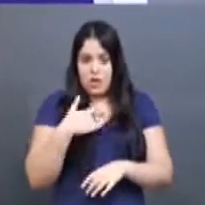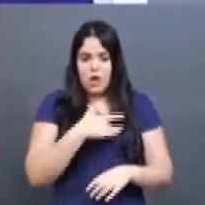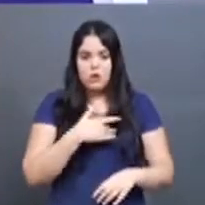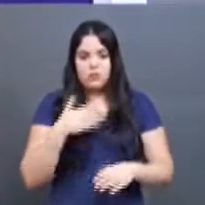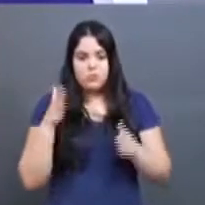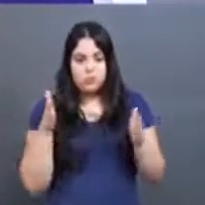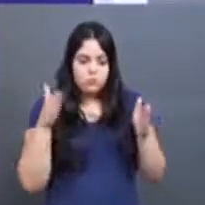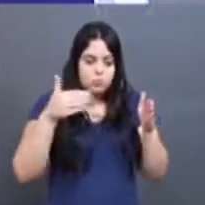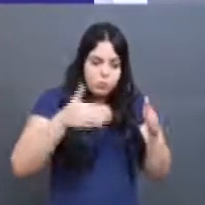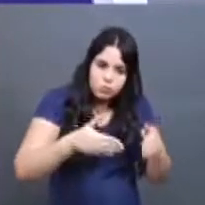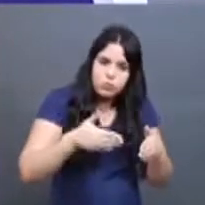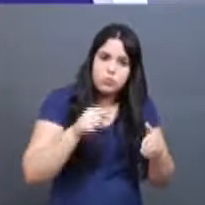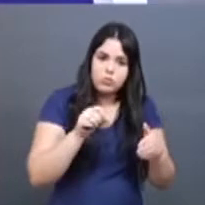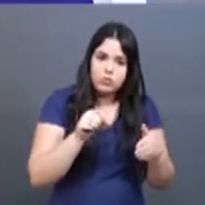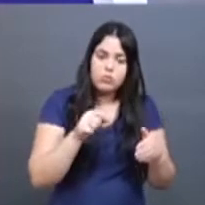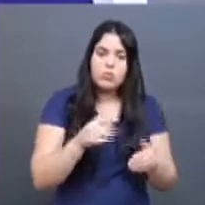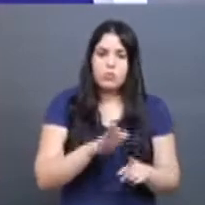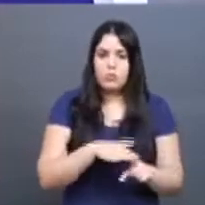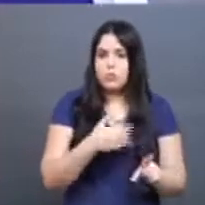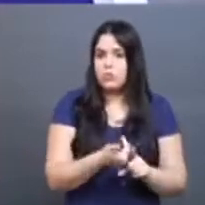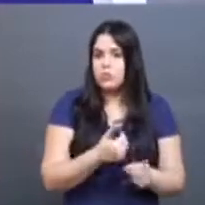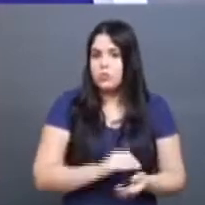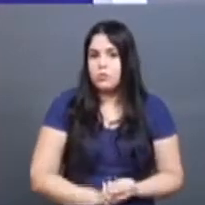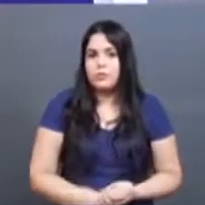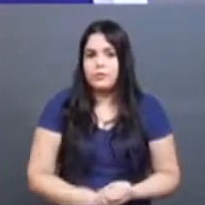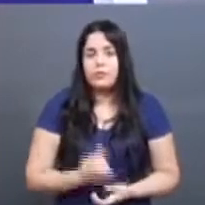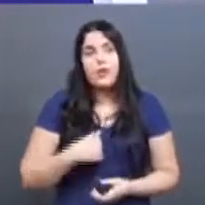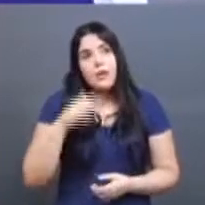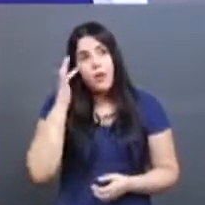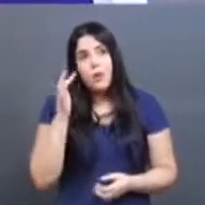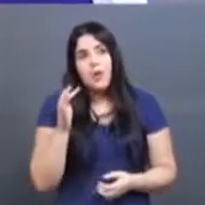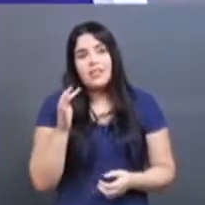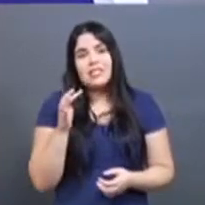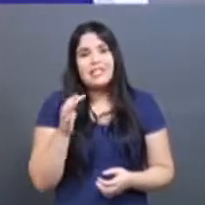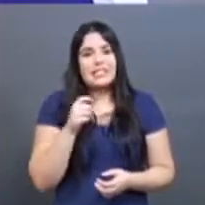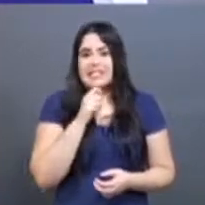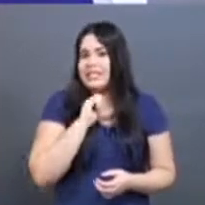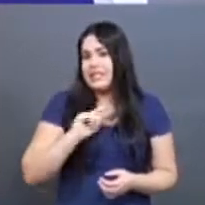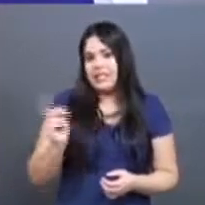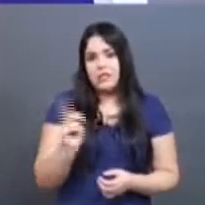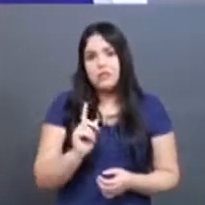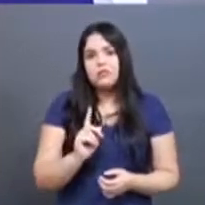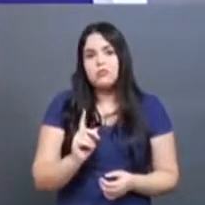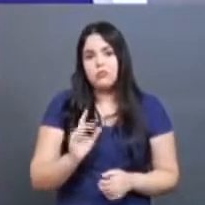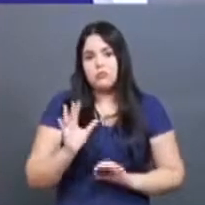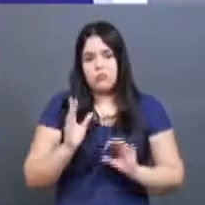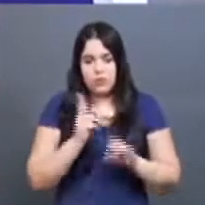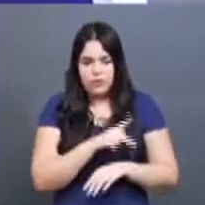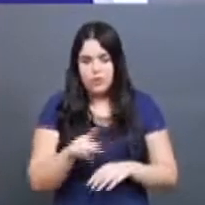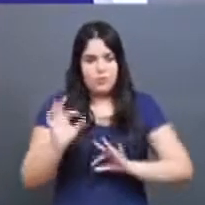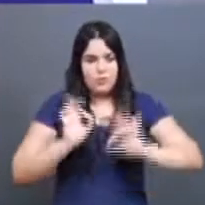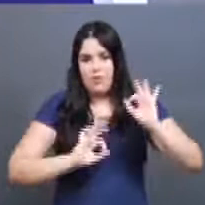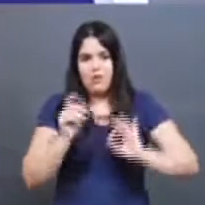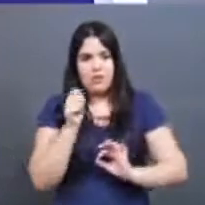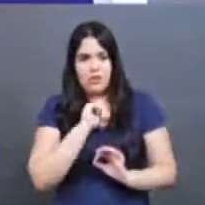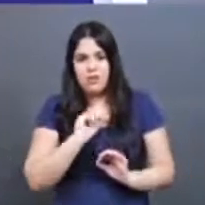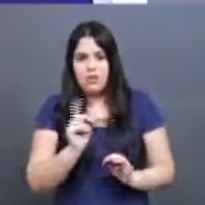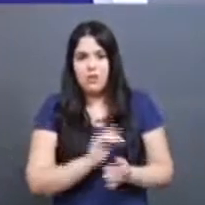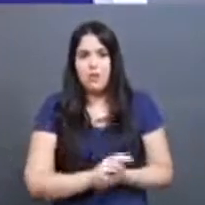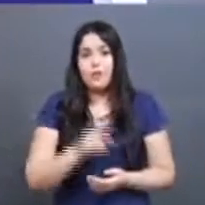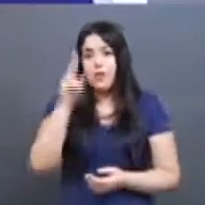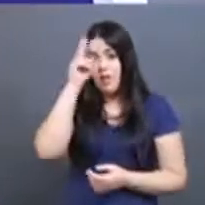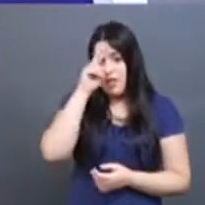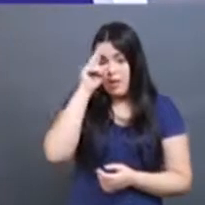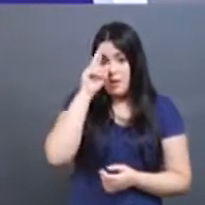voltaram para isso. E imagino que ainda não estão preparados para lidar com isso. Lembrando, Orley, que a